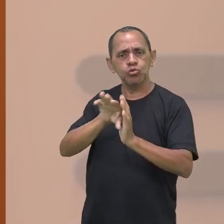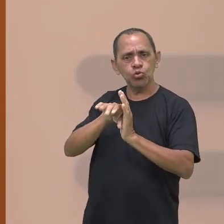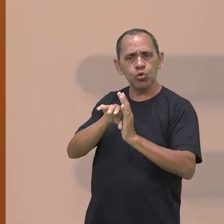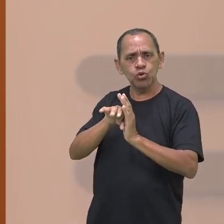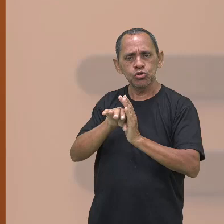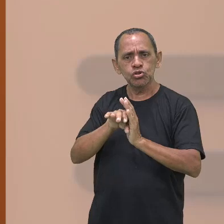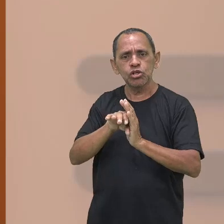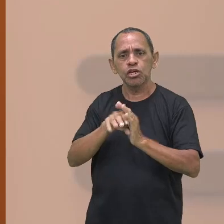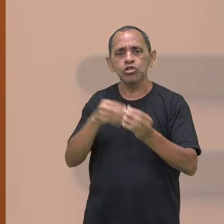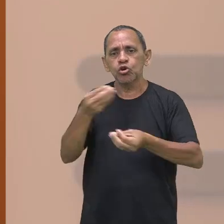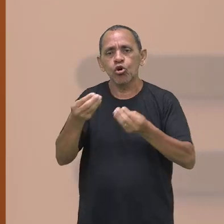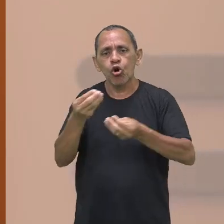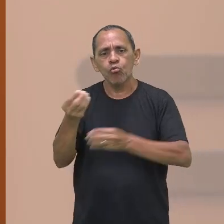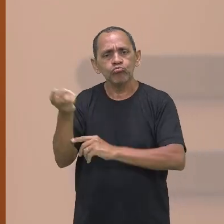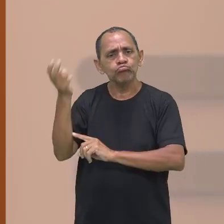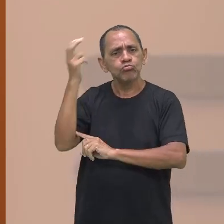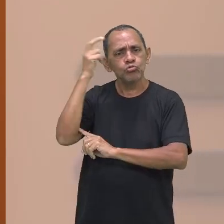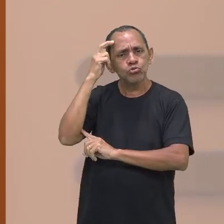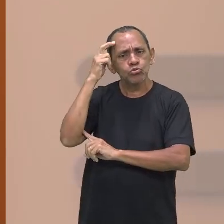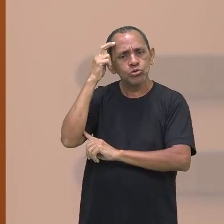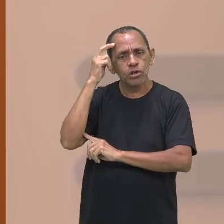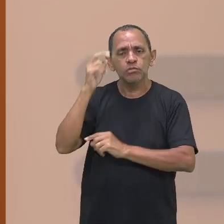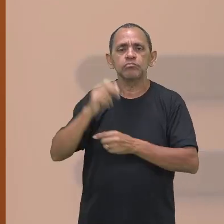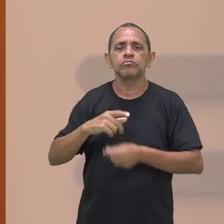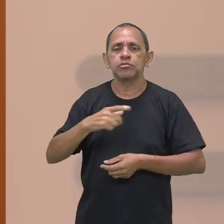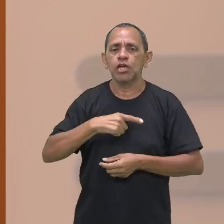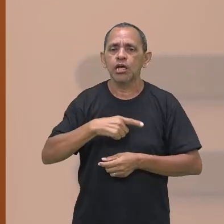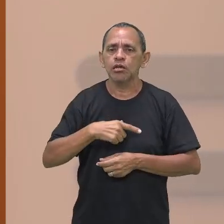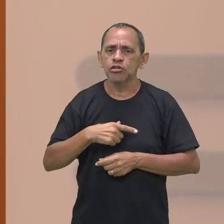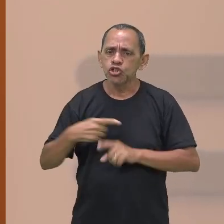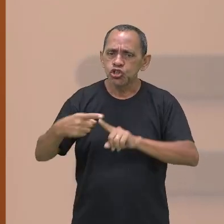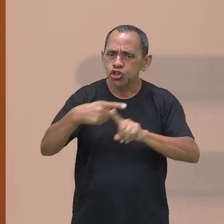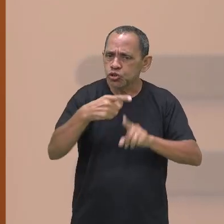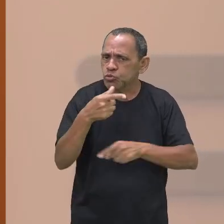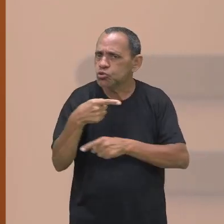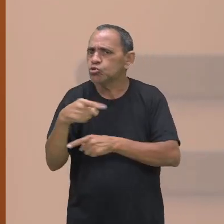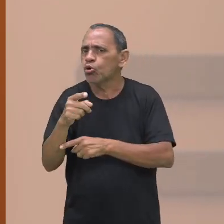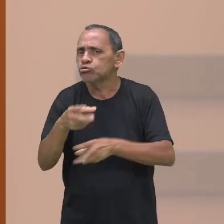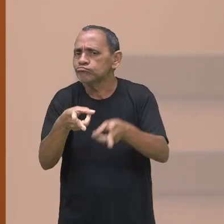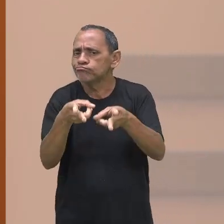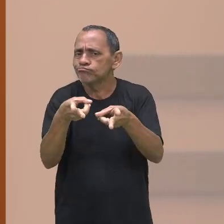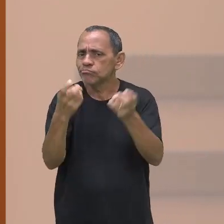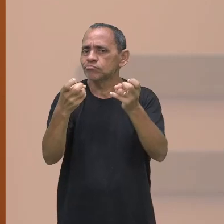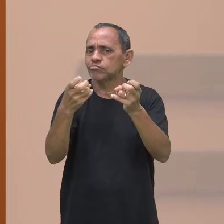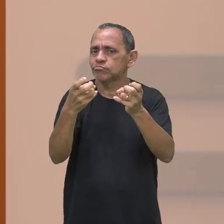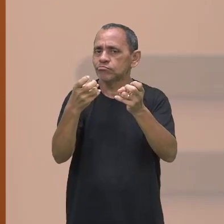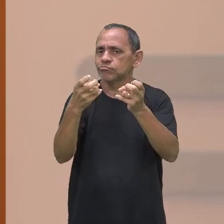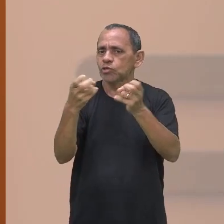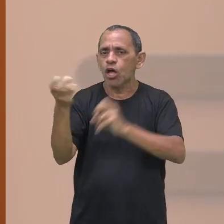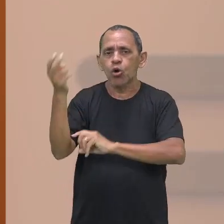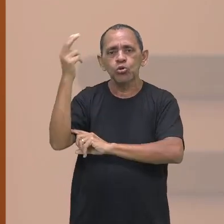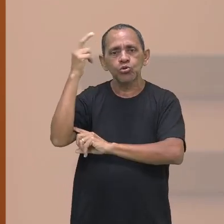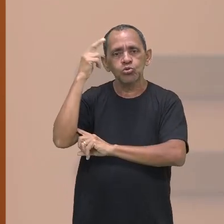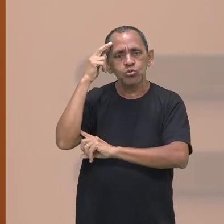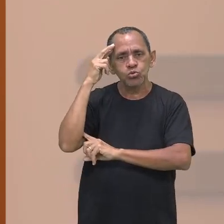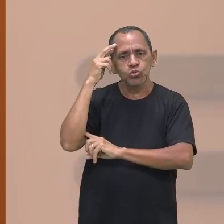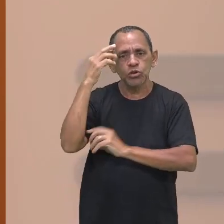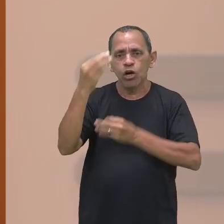cultura. Mas existem outras formas também de perceber a cultura, através da sua